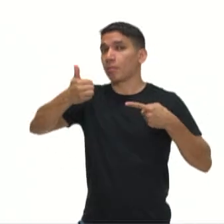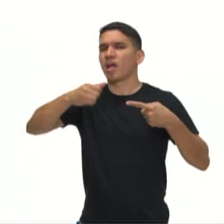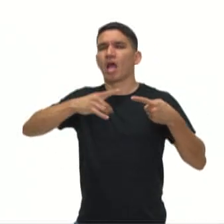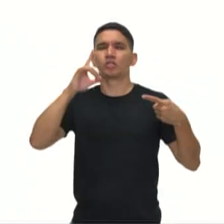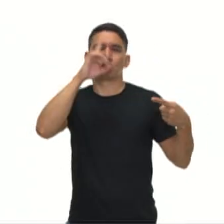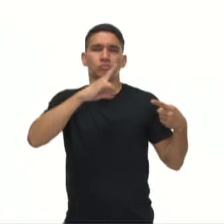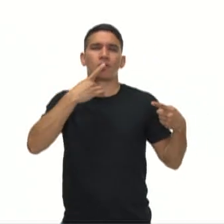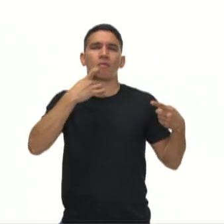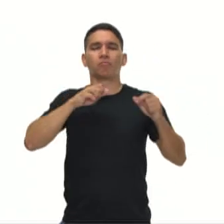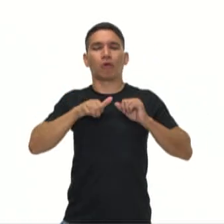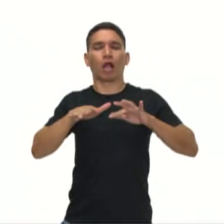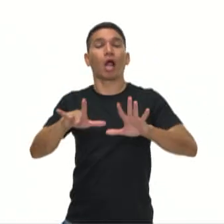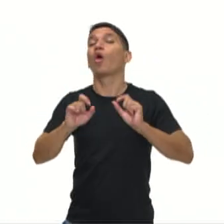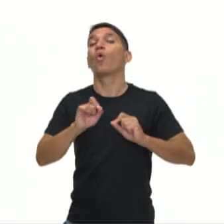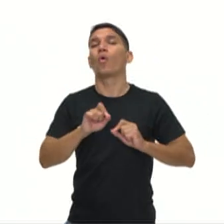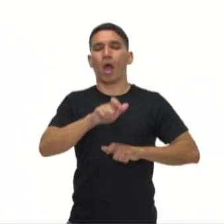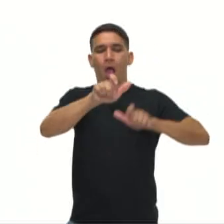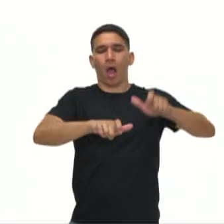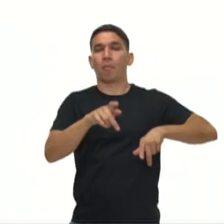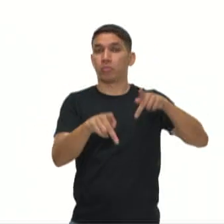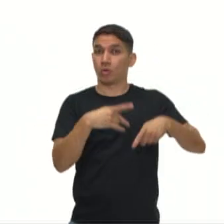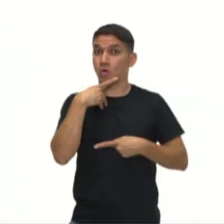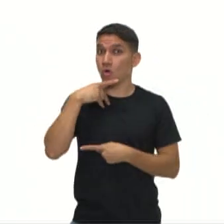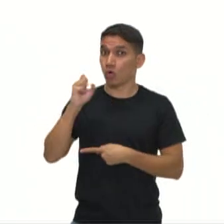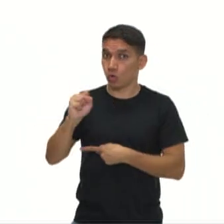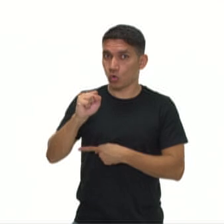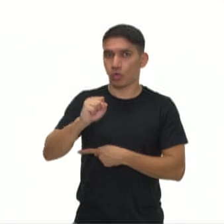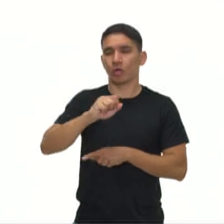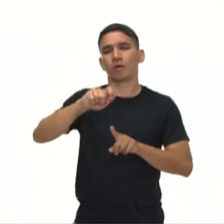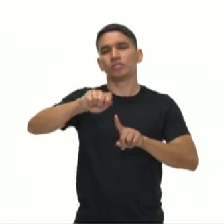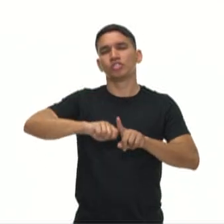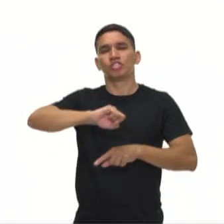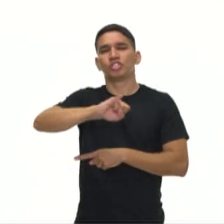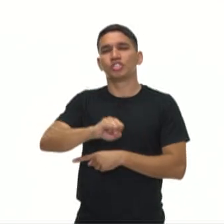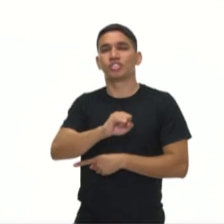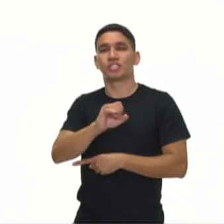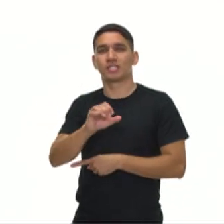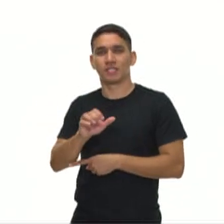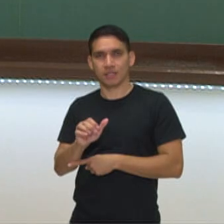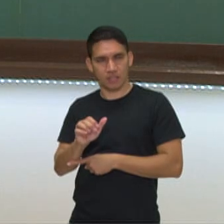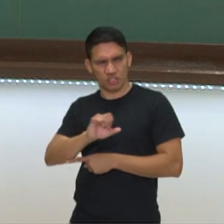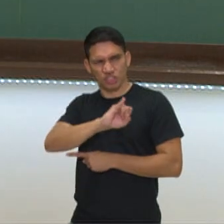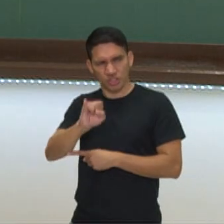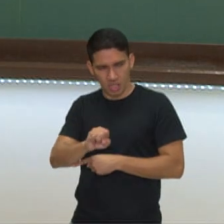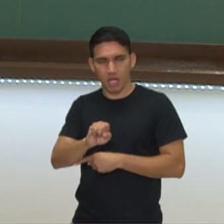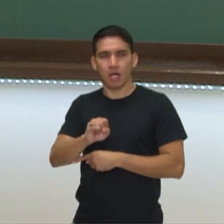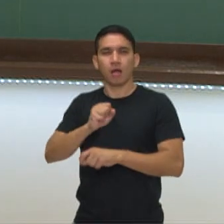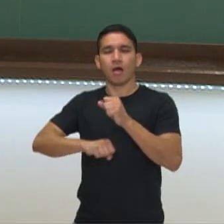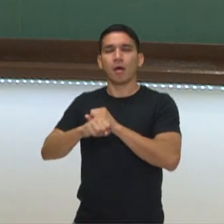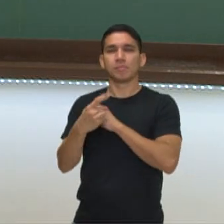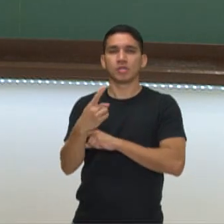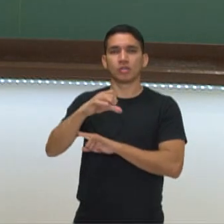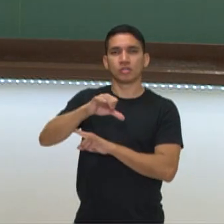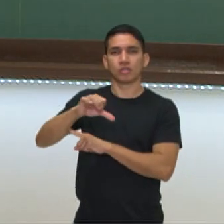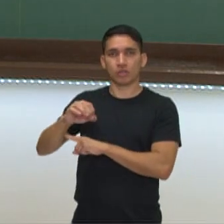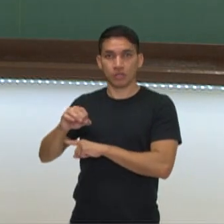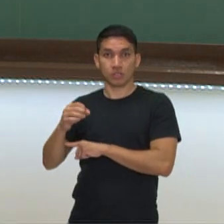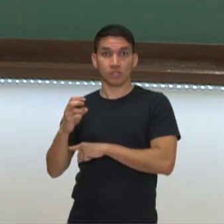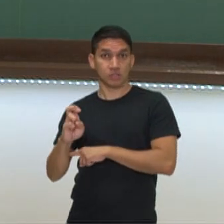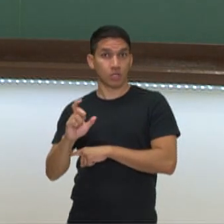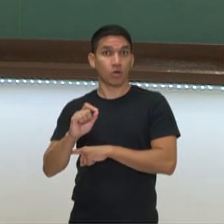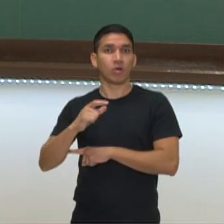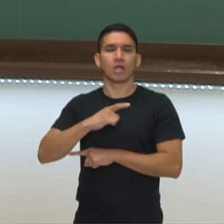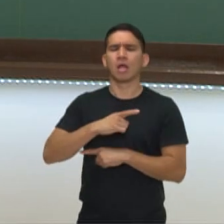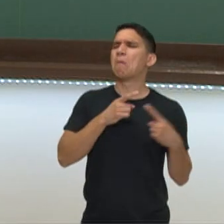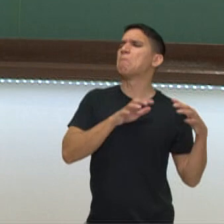Sangrento. A população russa, em janeiro de 1905, foi protestar contra o péssimo